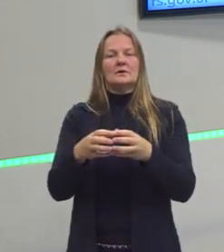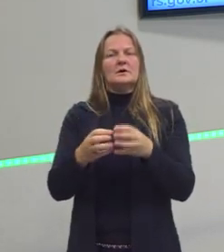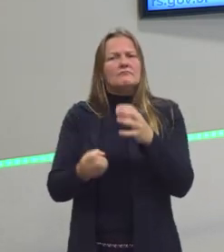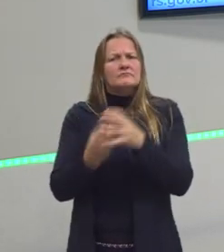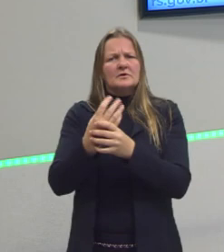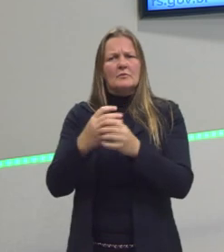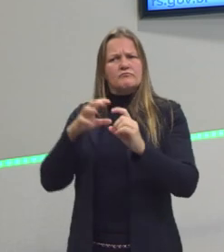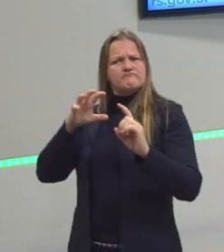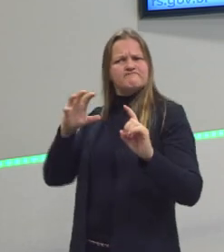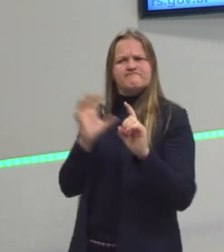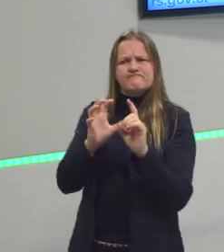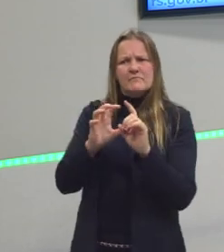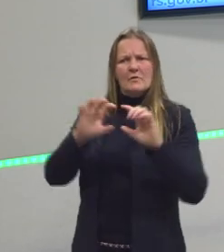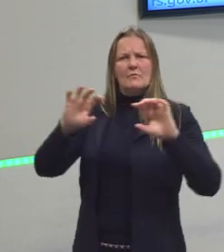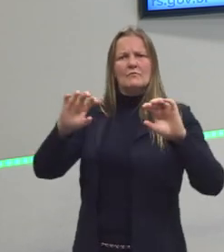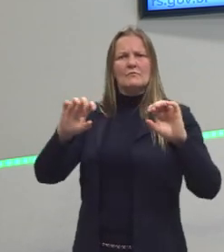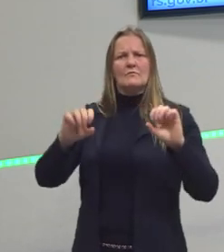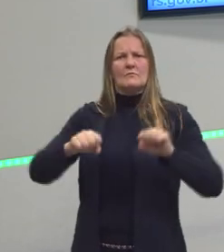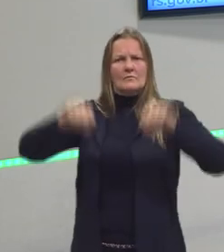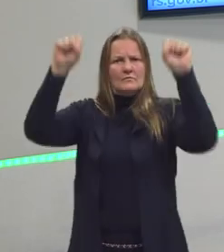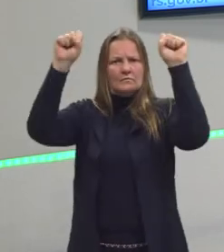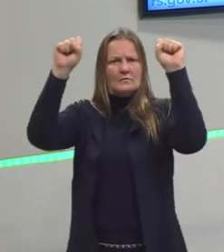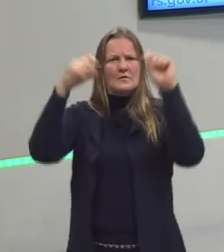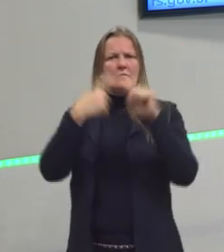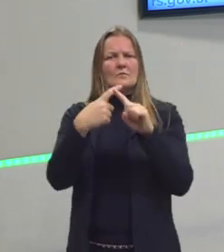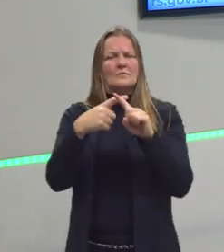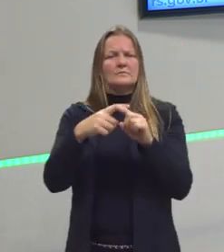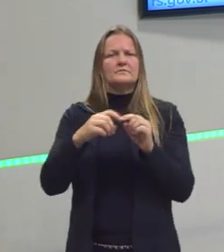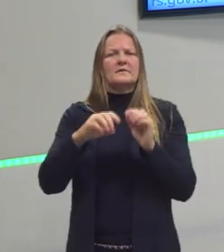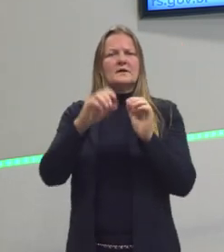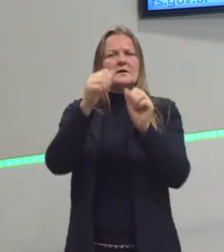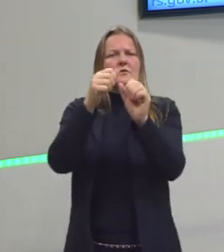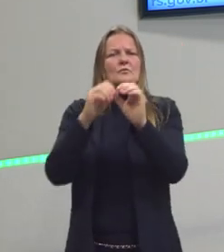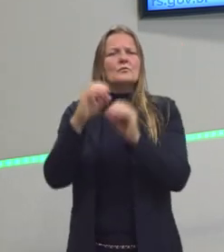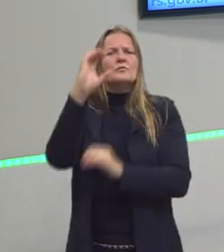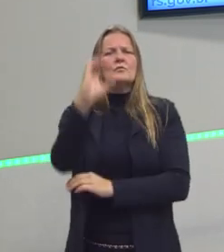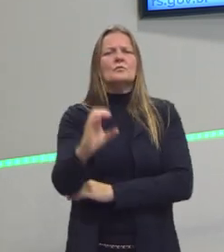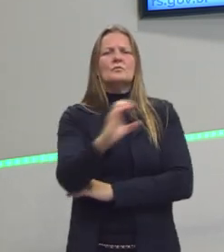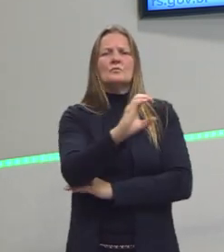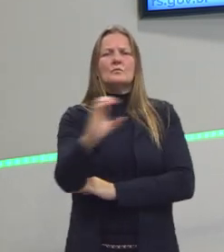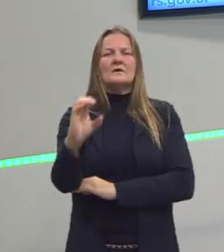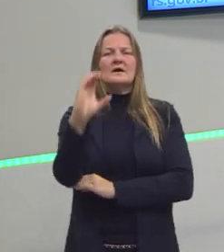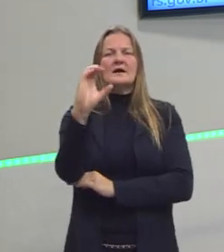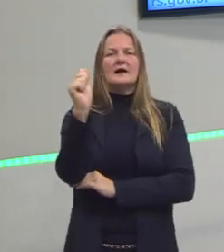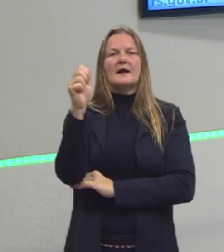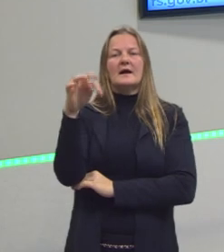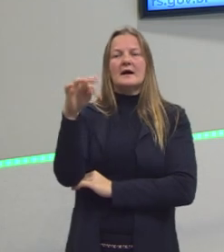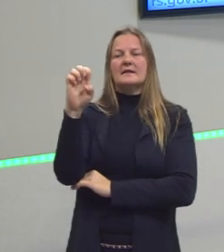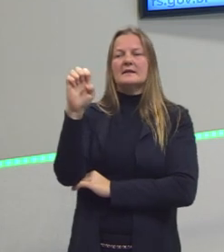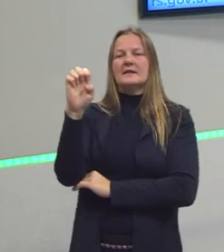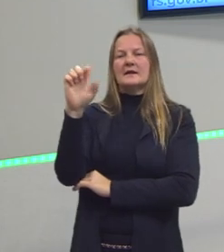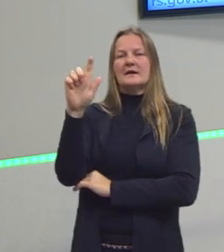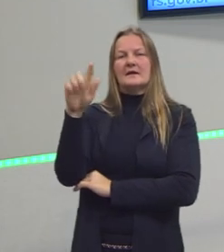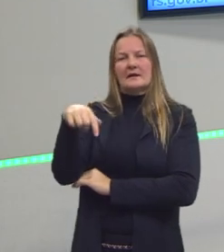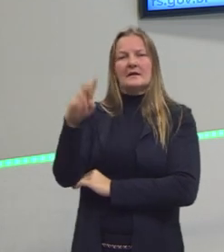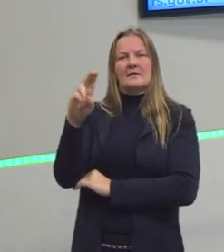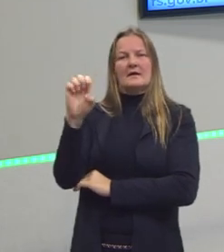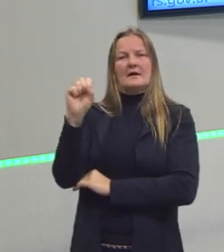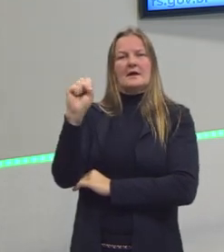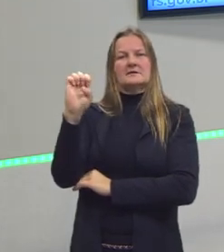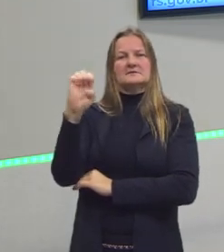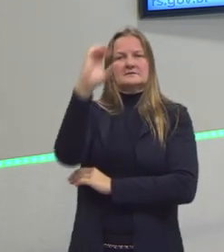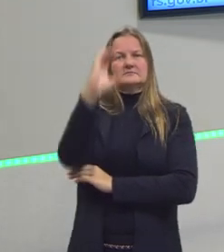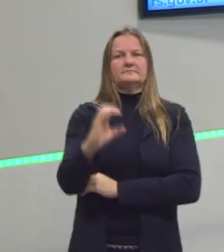reforma. Por isso, a contrarreforma. E catequizar os povos para onde se ocorriam. E onde estavam